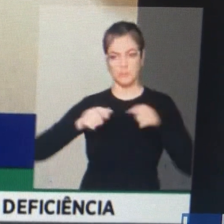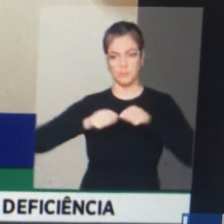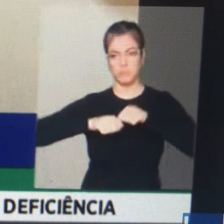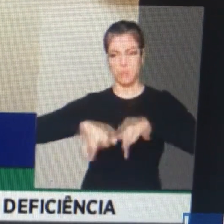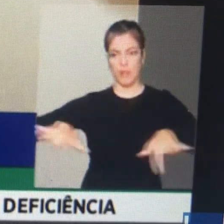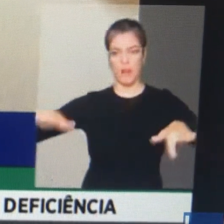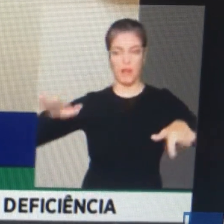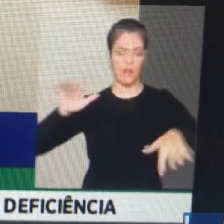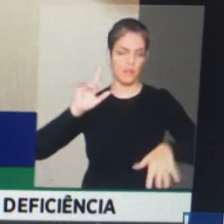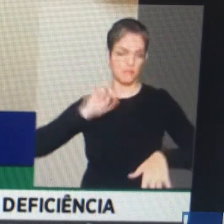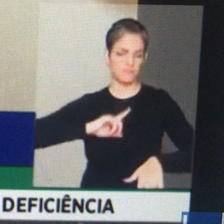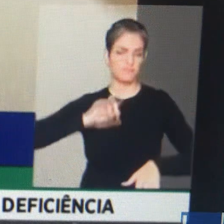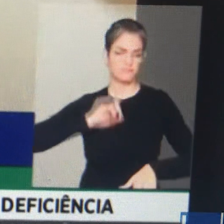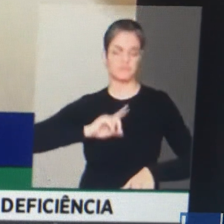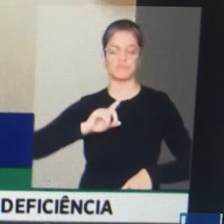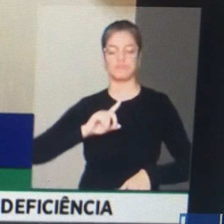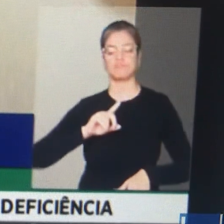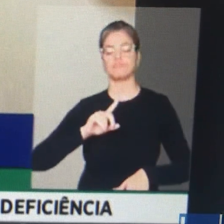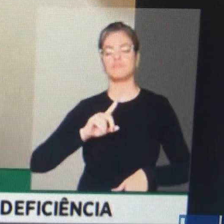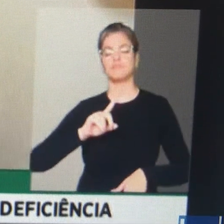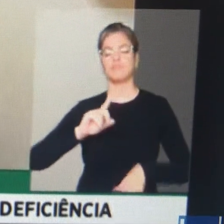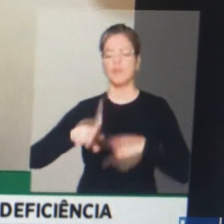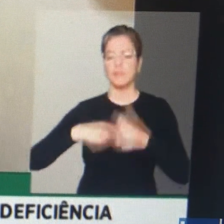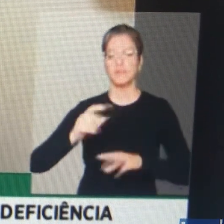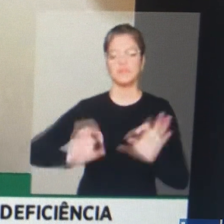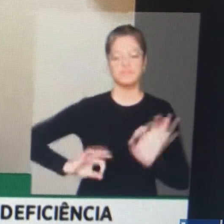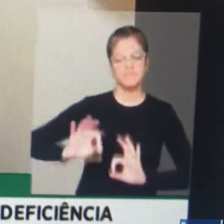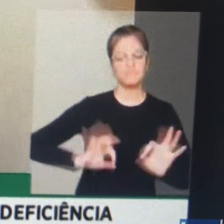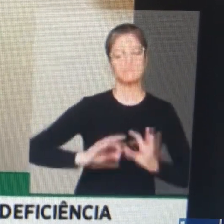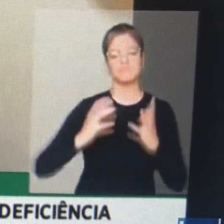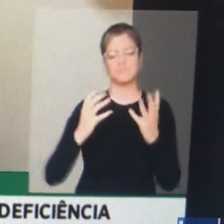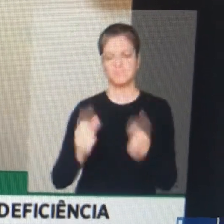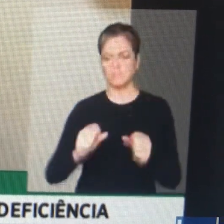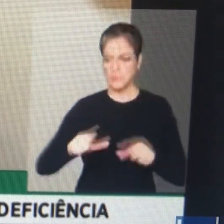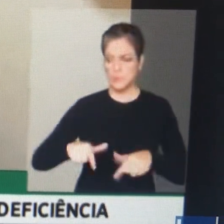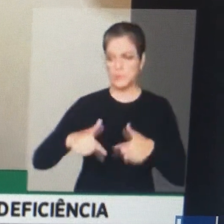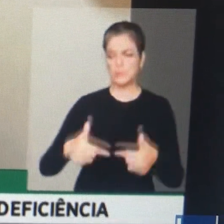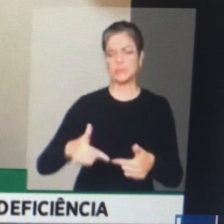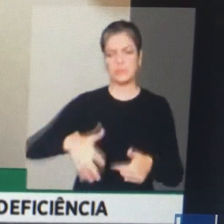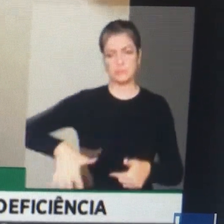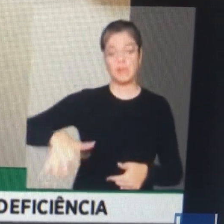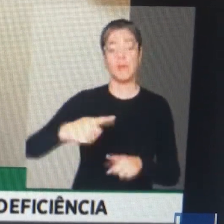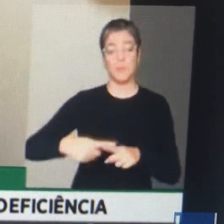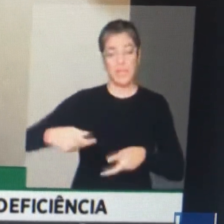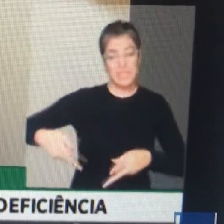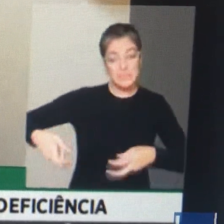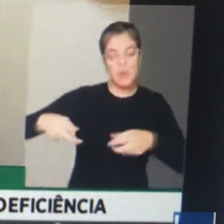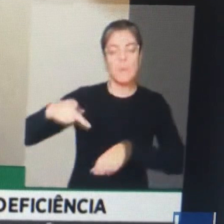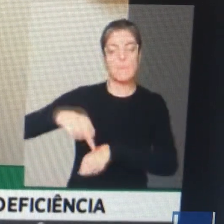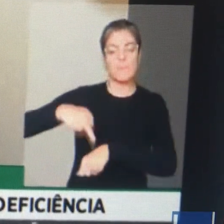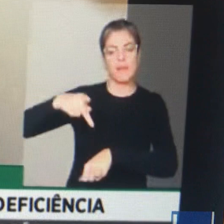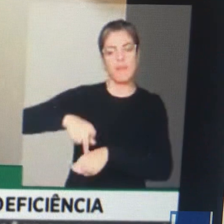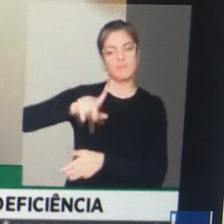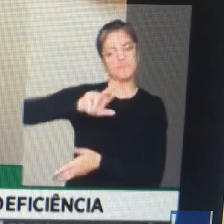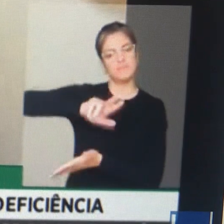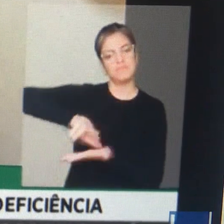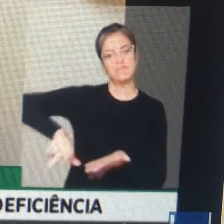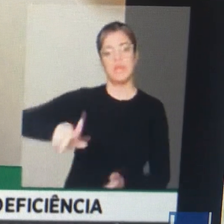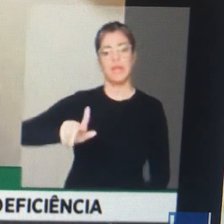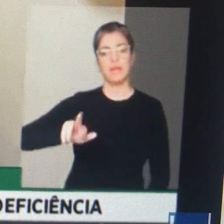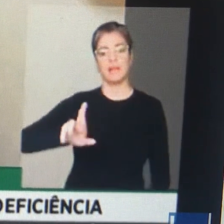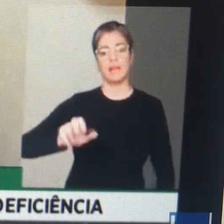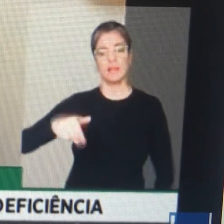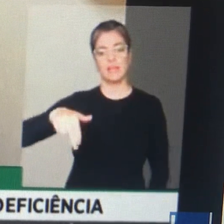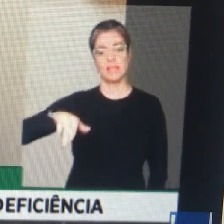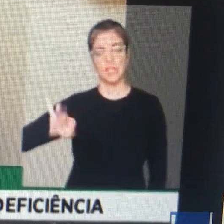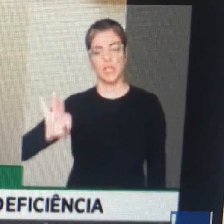riquezas do Vale fiquem no próprio Vale. Lá tem as rochas ornamentais, tem o granito que fica só as crateras